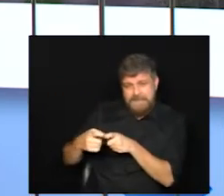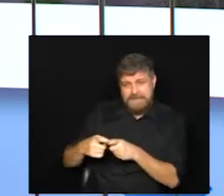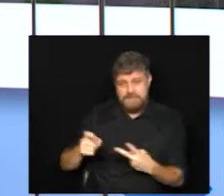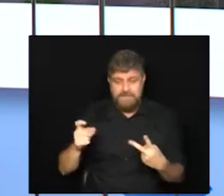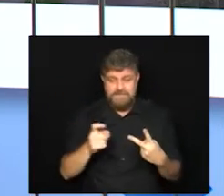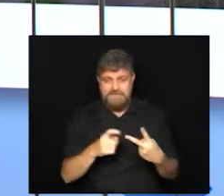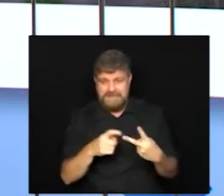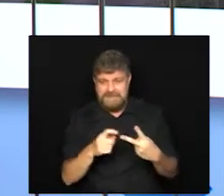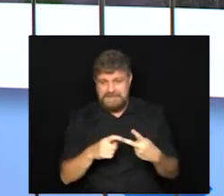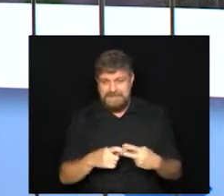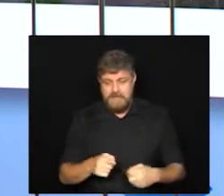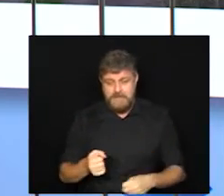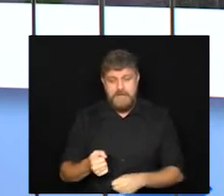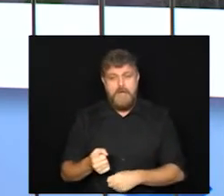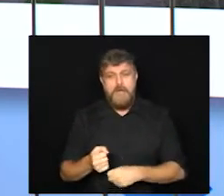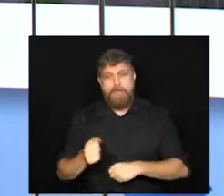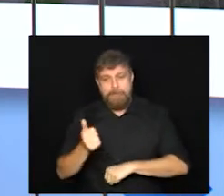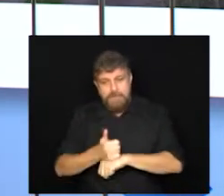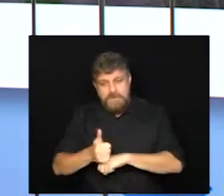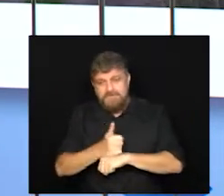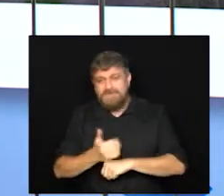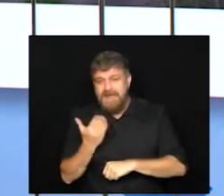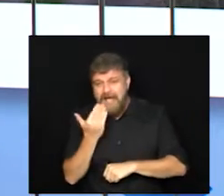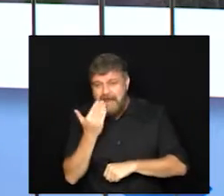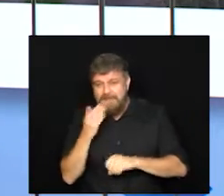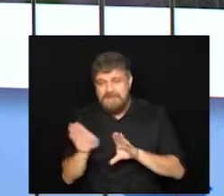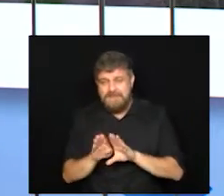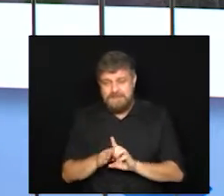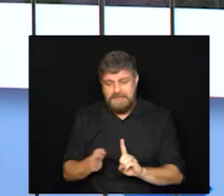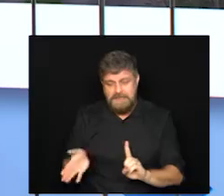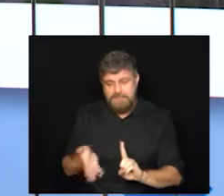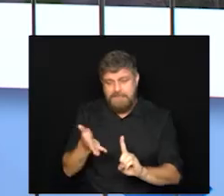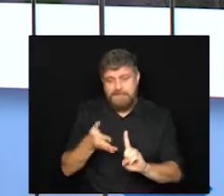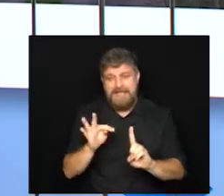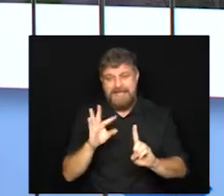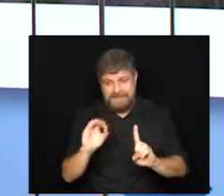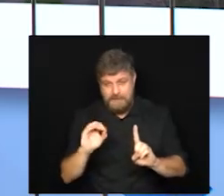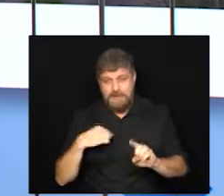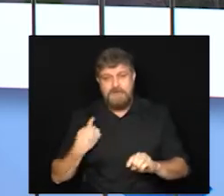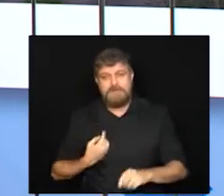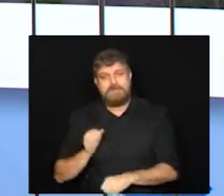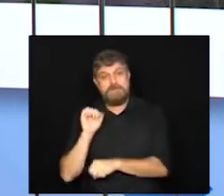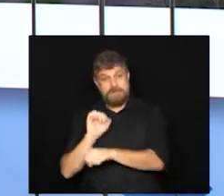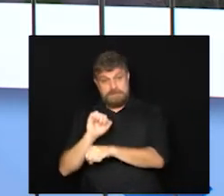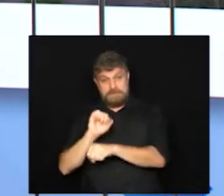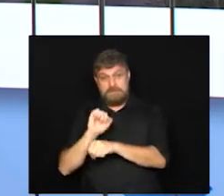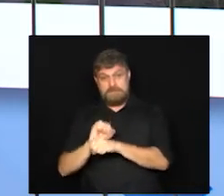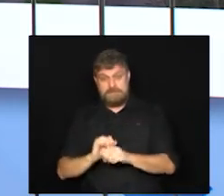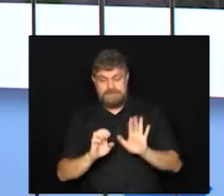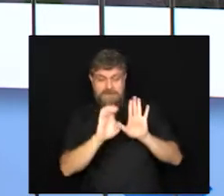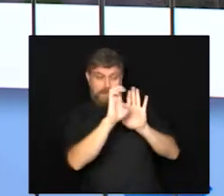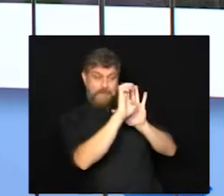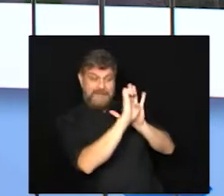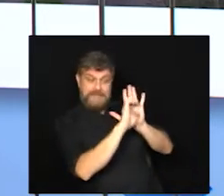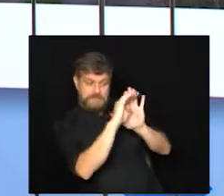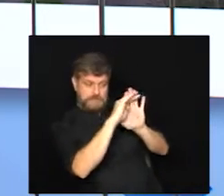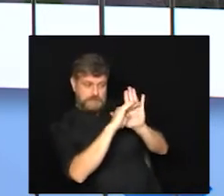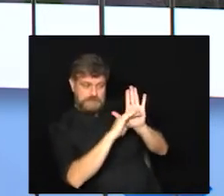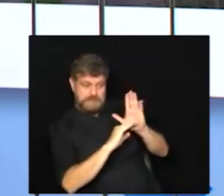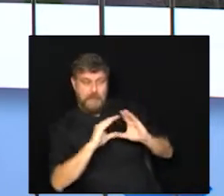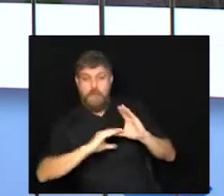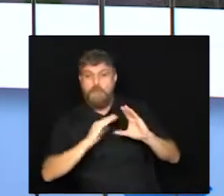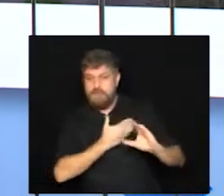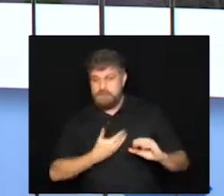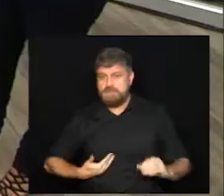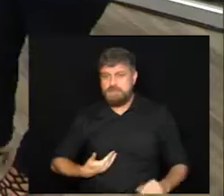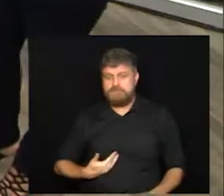veterinários, nutricionistas, psicólogos e terapeutas ocupacionais. E a gente aguarda aí o edital desse concurso